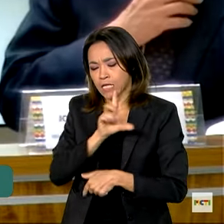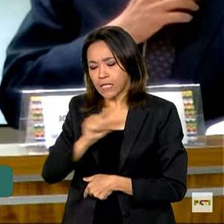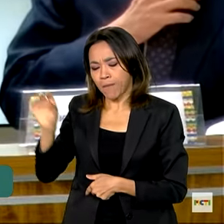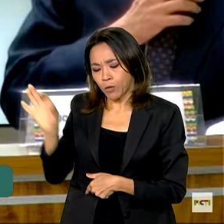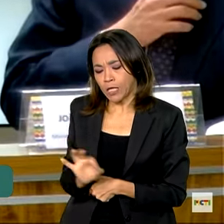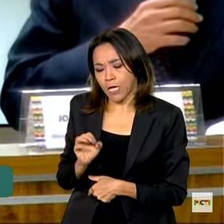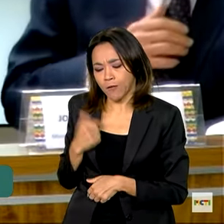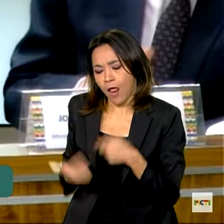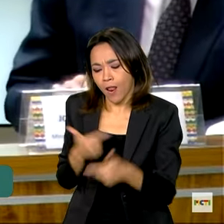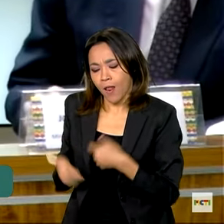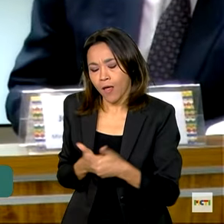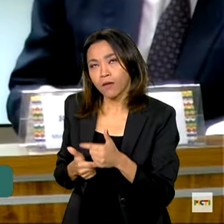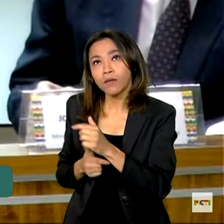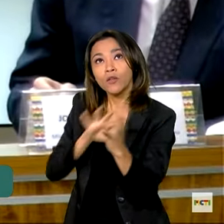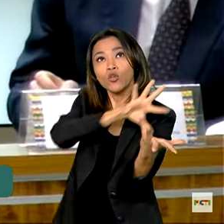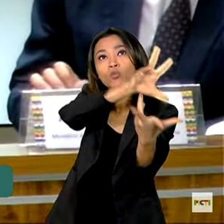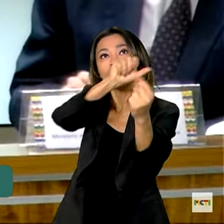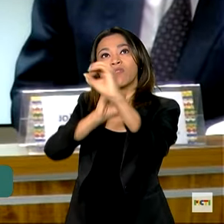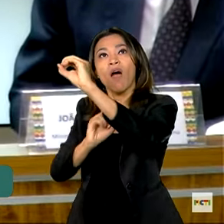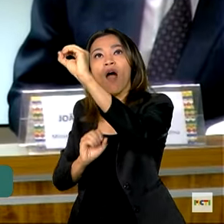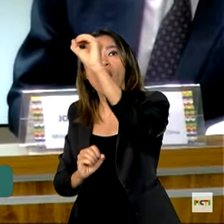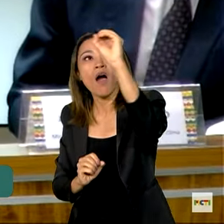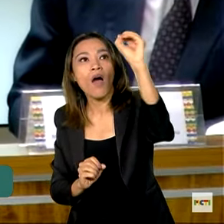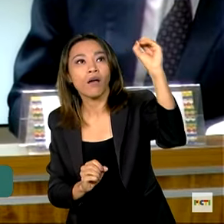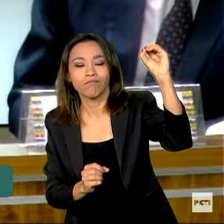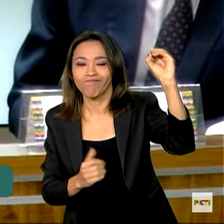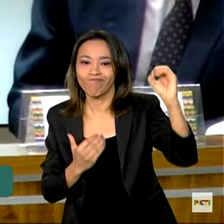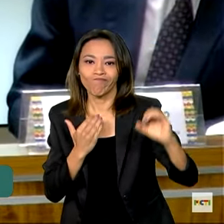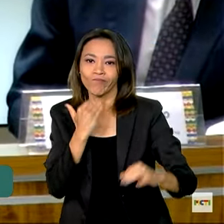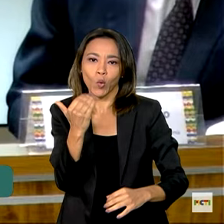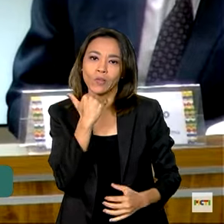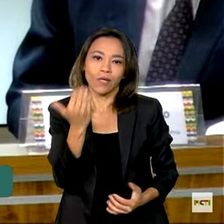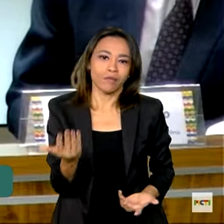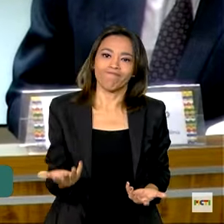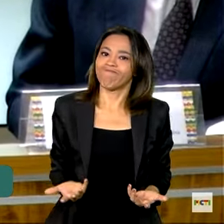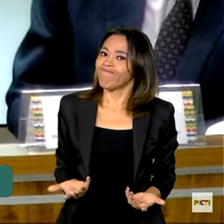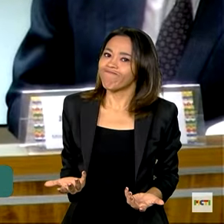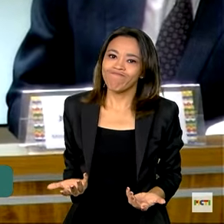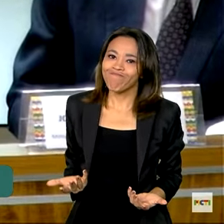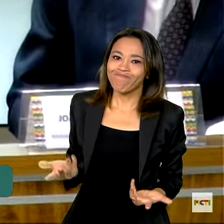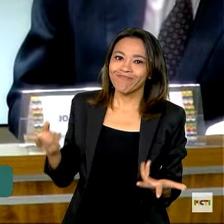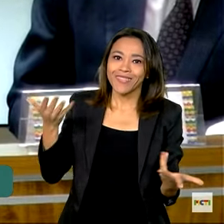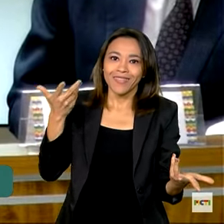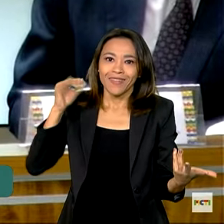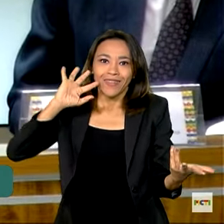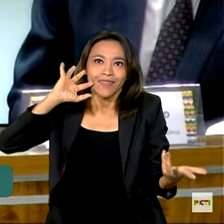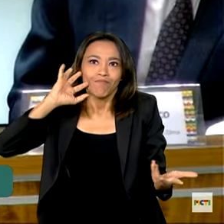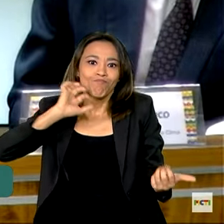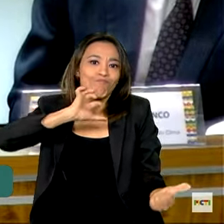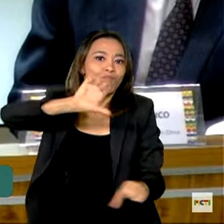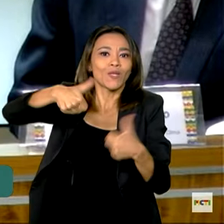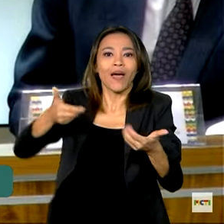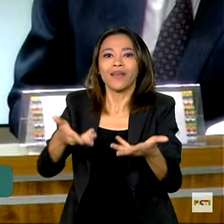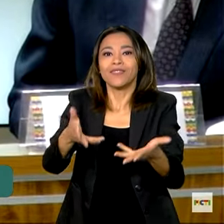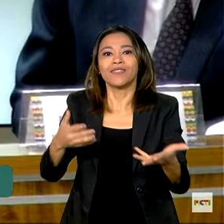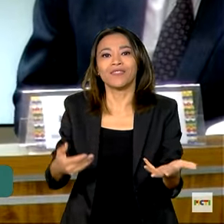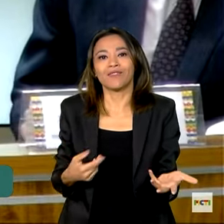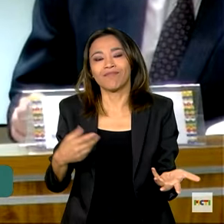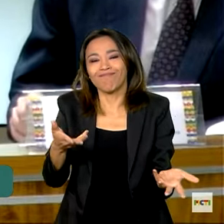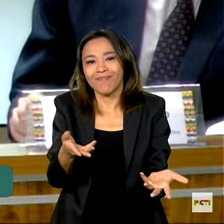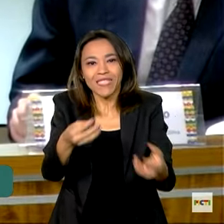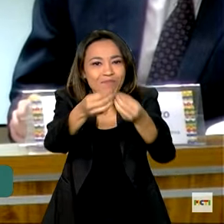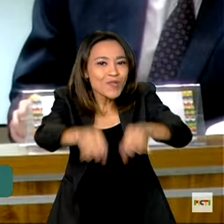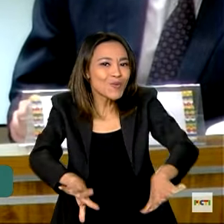mundo não fizer o dever de casa, a gente não consegue reverter essas irregularidades que já estão acontecendo